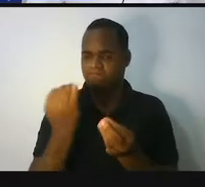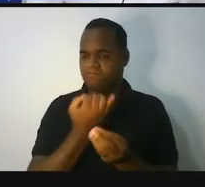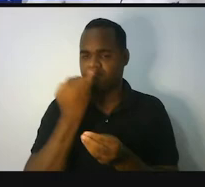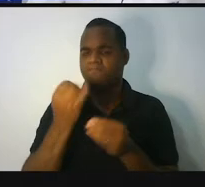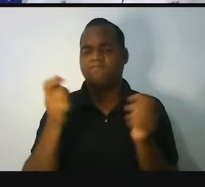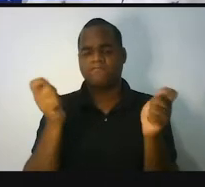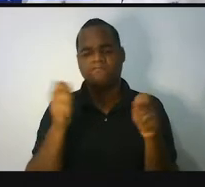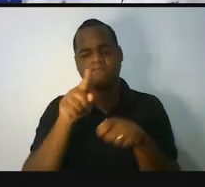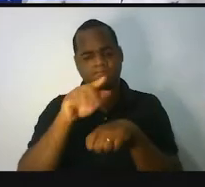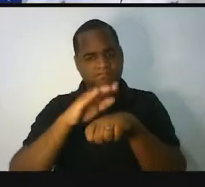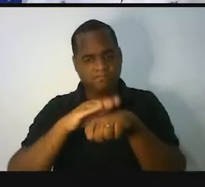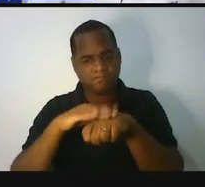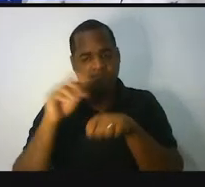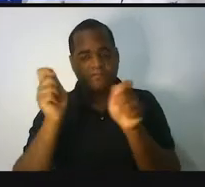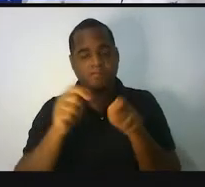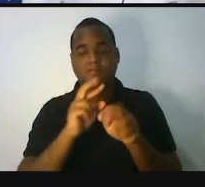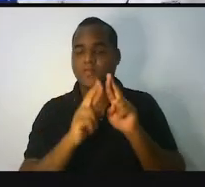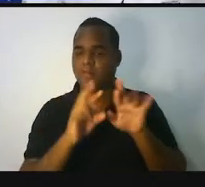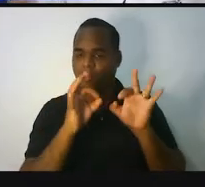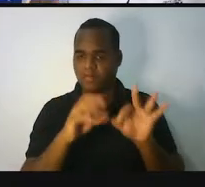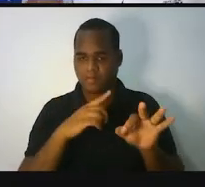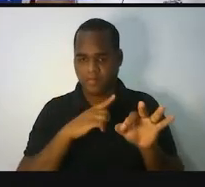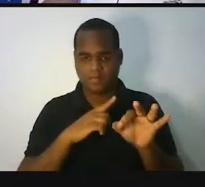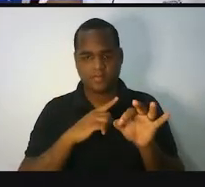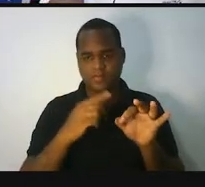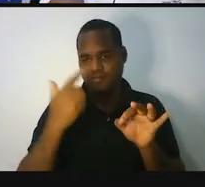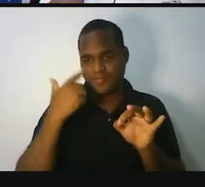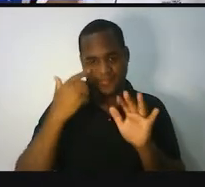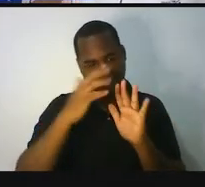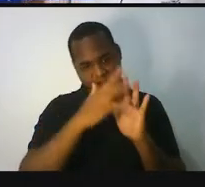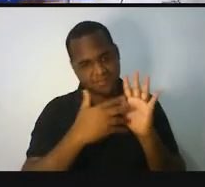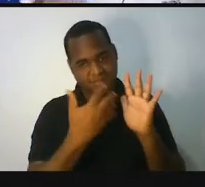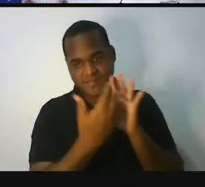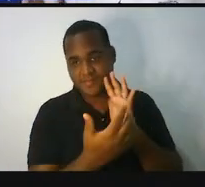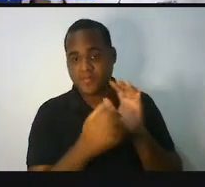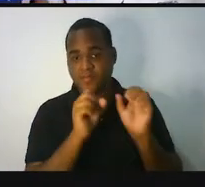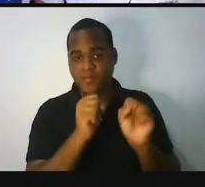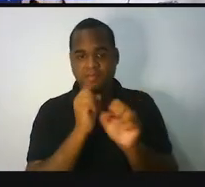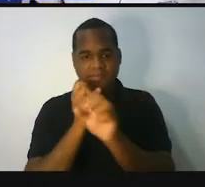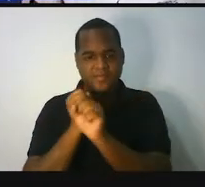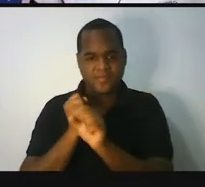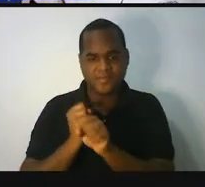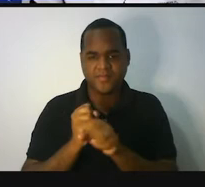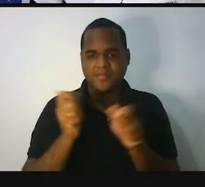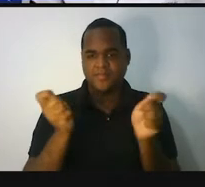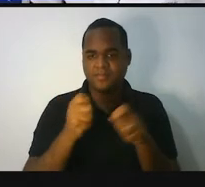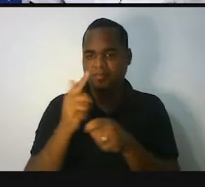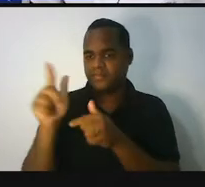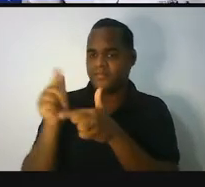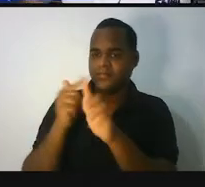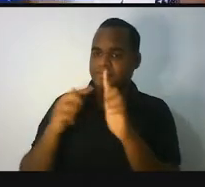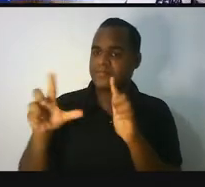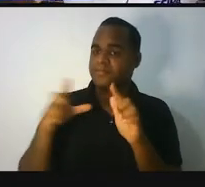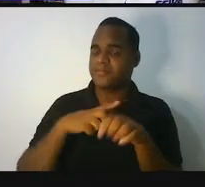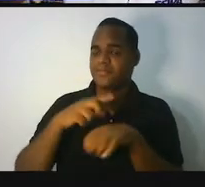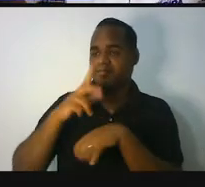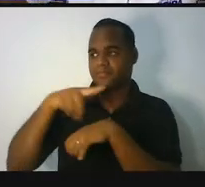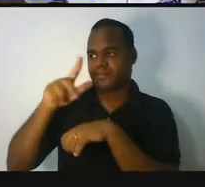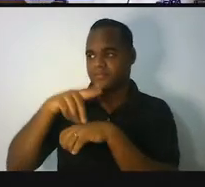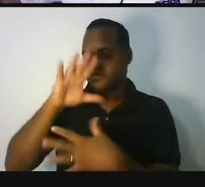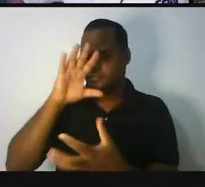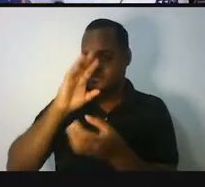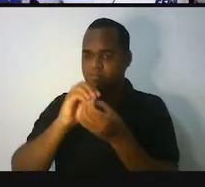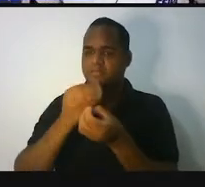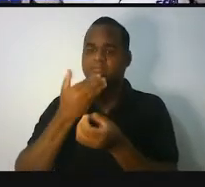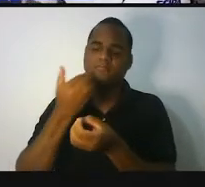pode pegar os resultados dessa tabela, fazer esse calculozinho que eu acabei de fazer para os outros países e entender